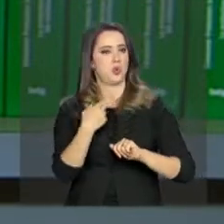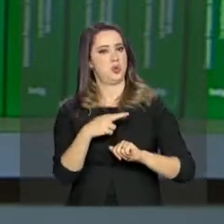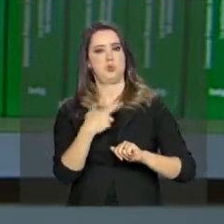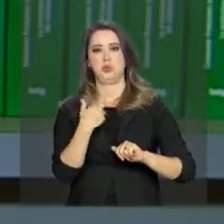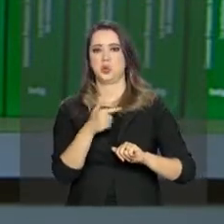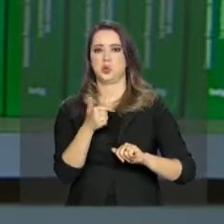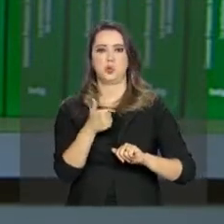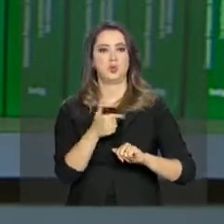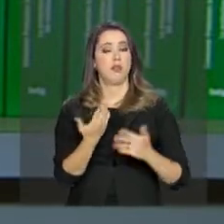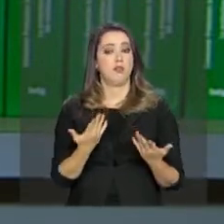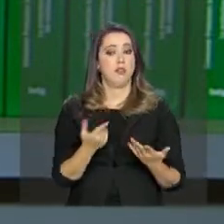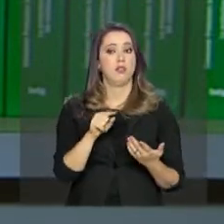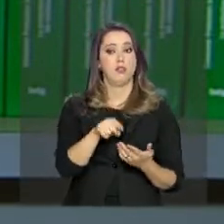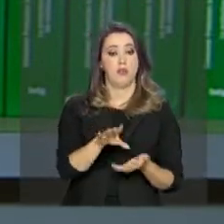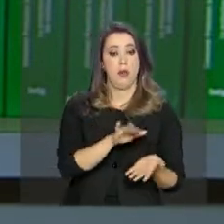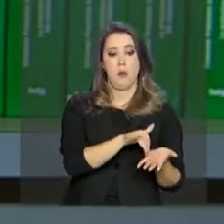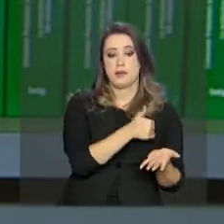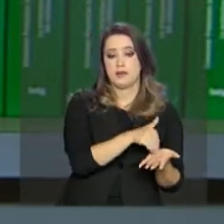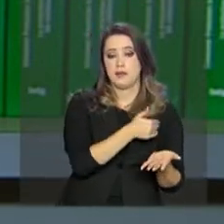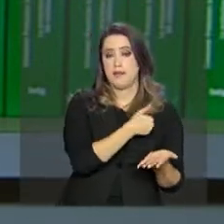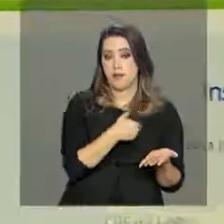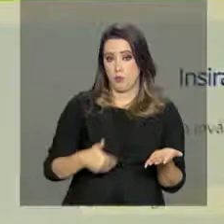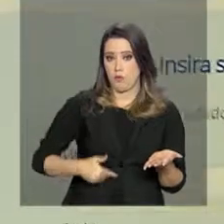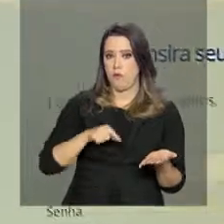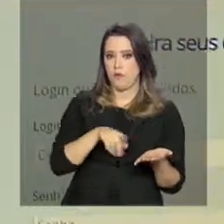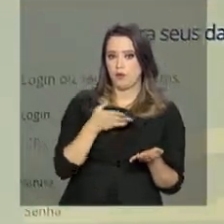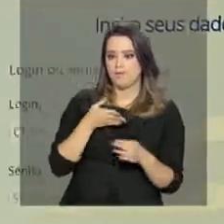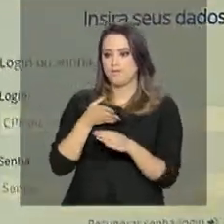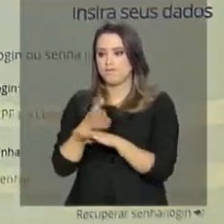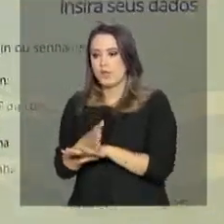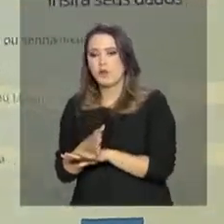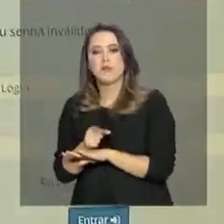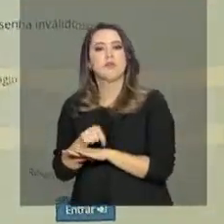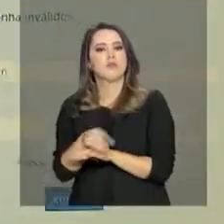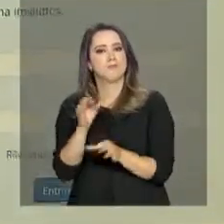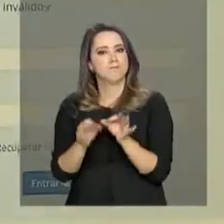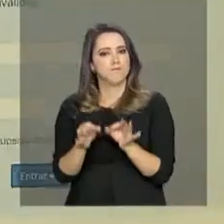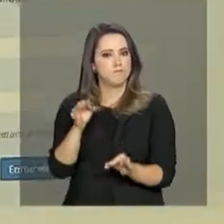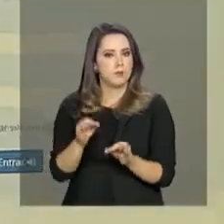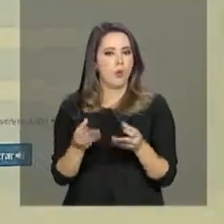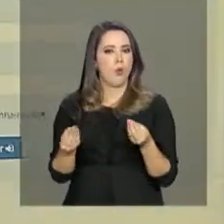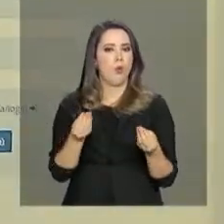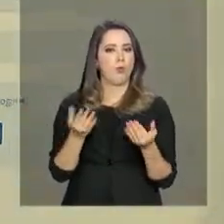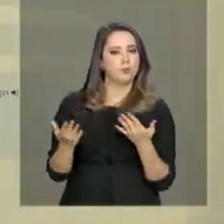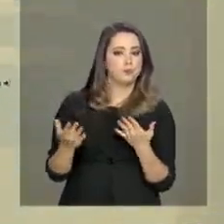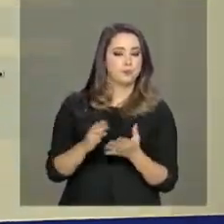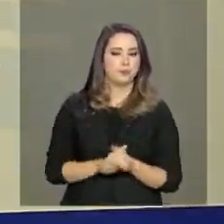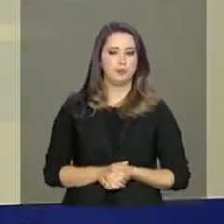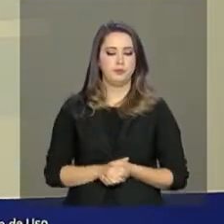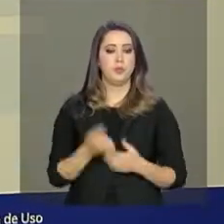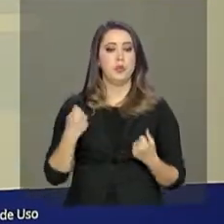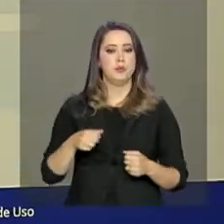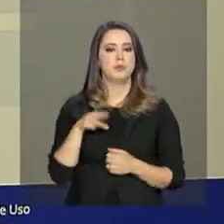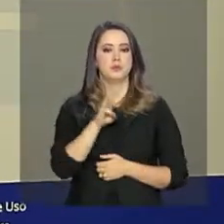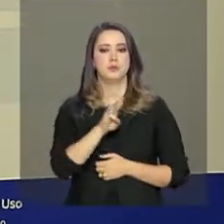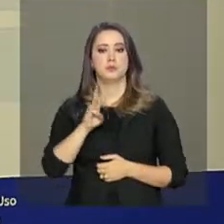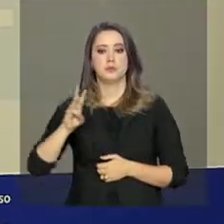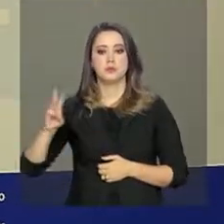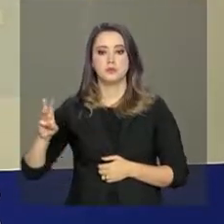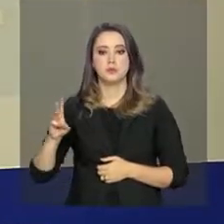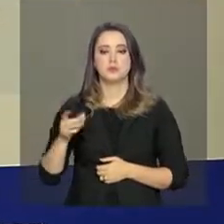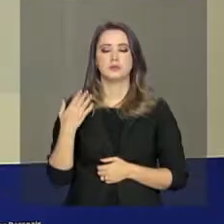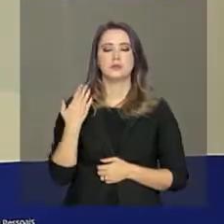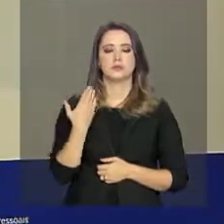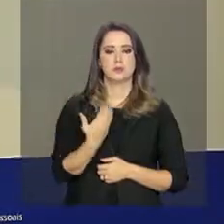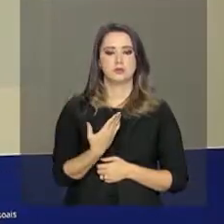secretaria vai atuar em prol do consumidor. Para se cadastrar na plataforma, a pessoa deve acessar o portal consumidor